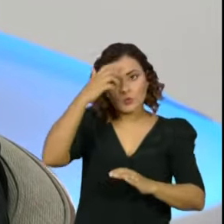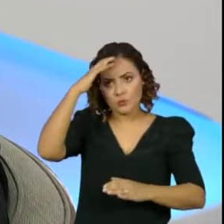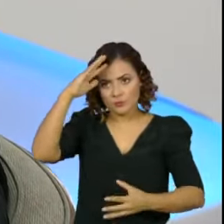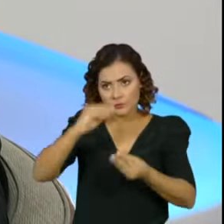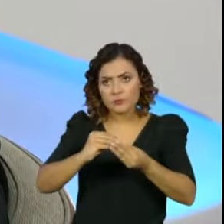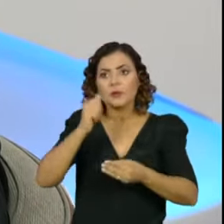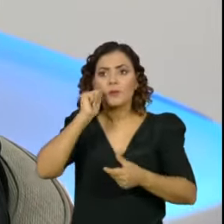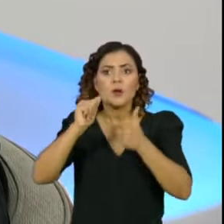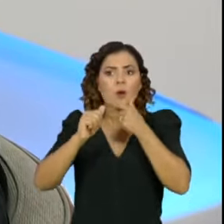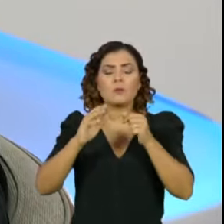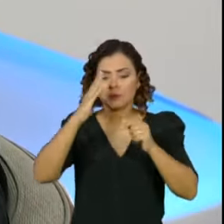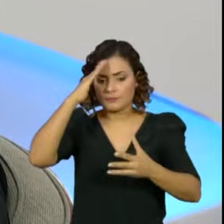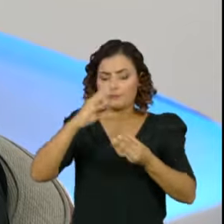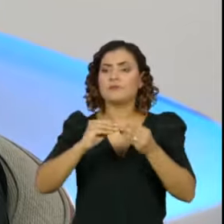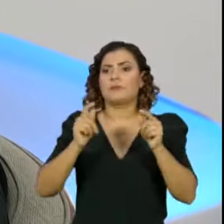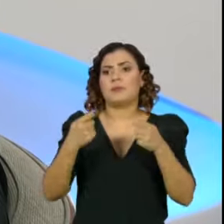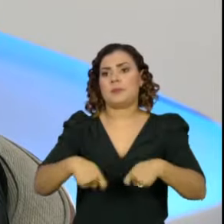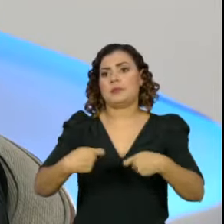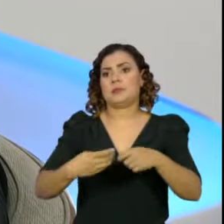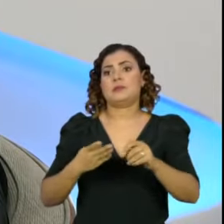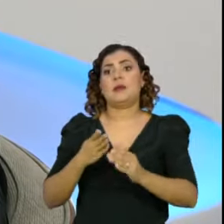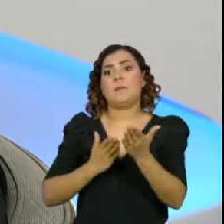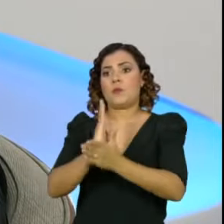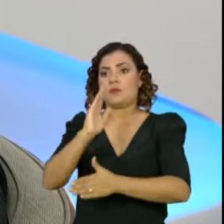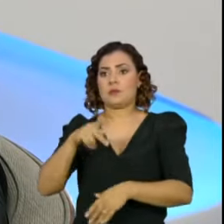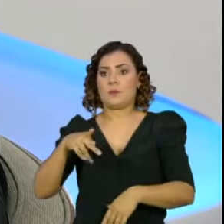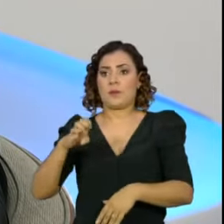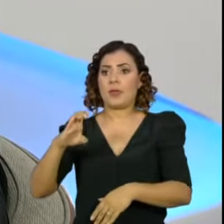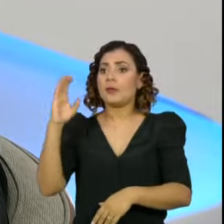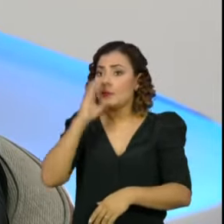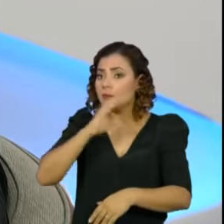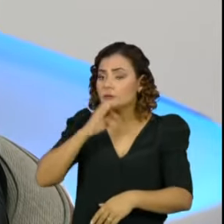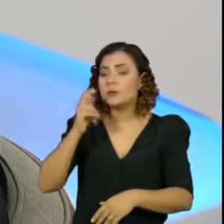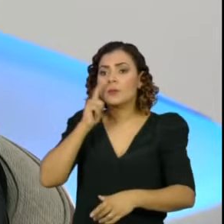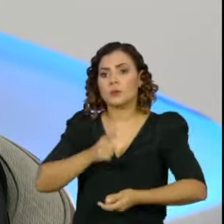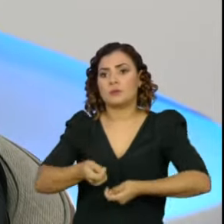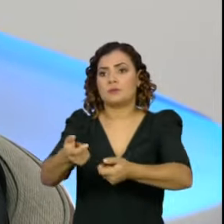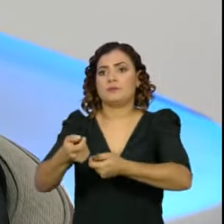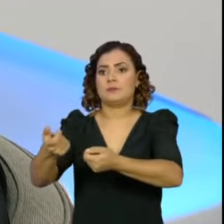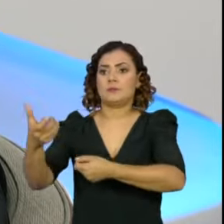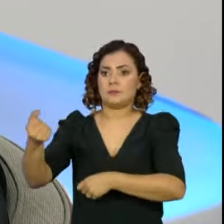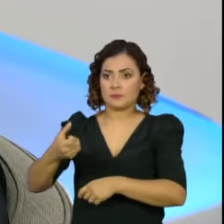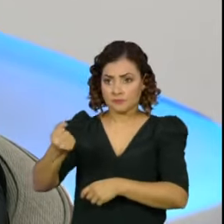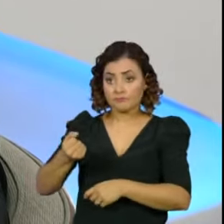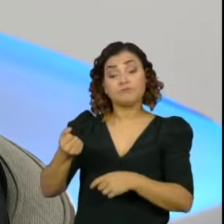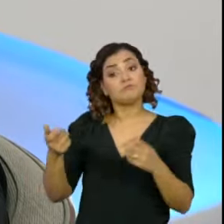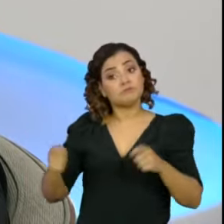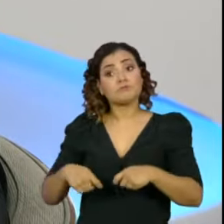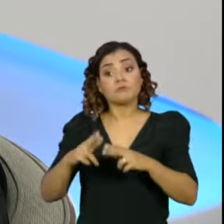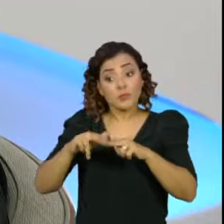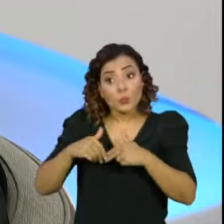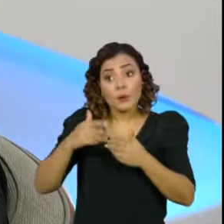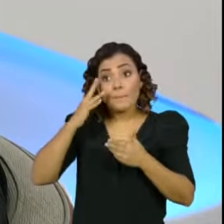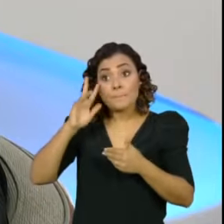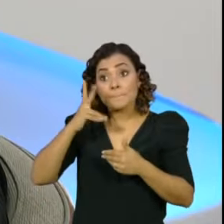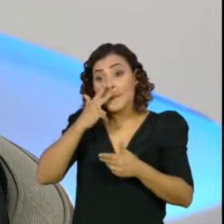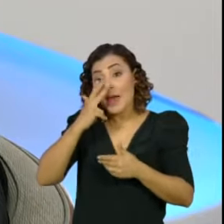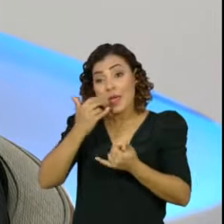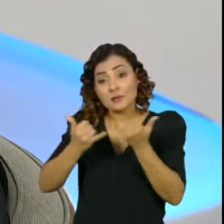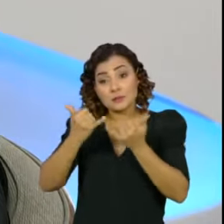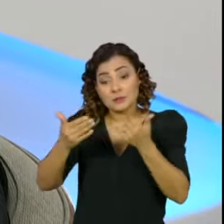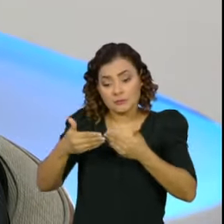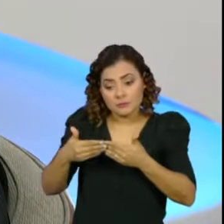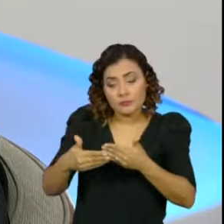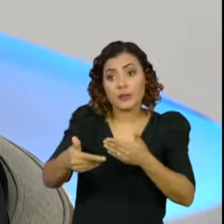que é preciso ter a aprovação da PEC emergencial para termos na sequência o auxílio emergencial e é pelo que nós estamos trabalhando de maneira